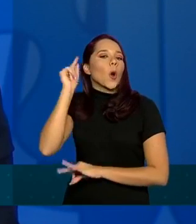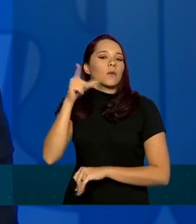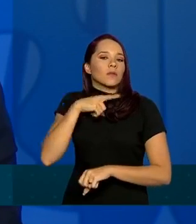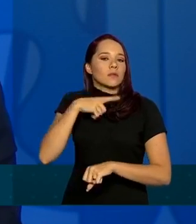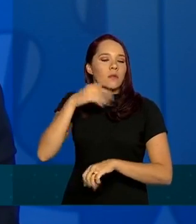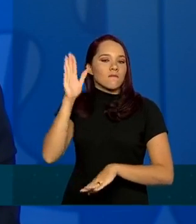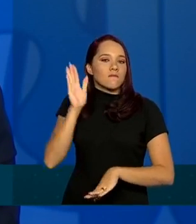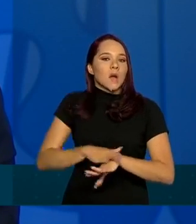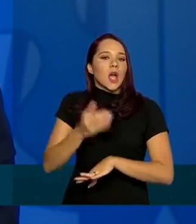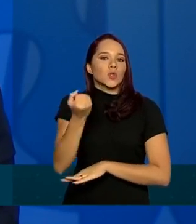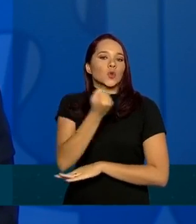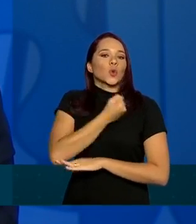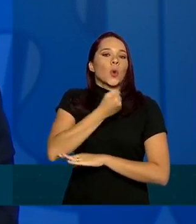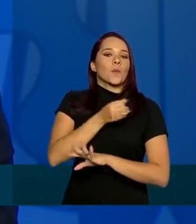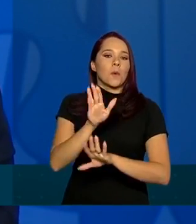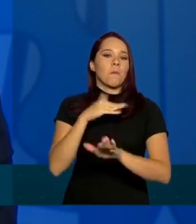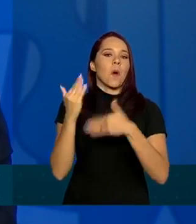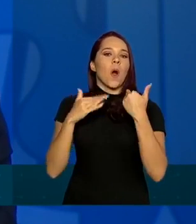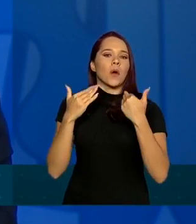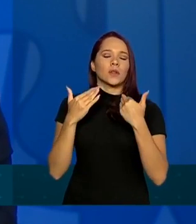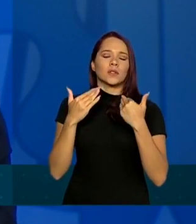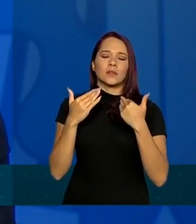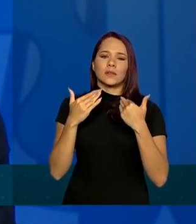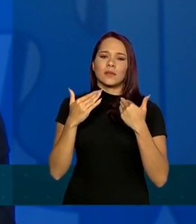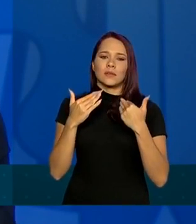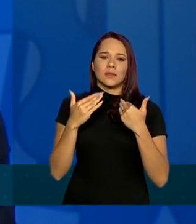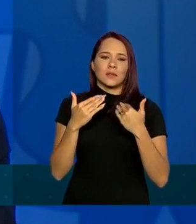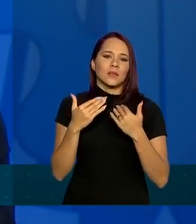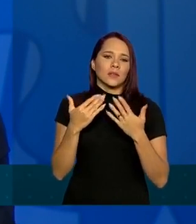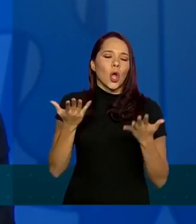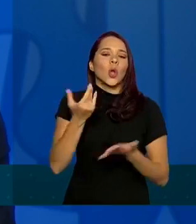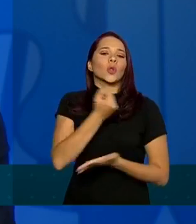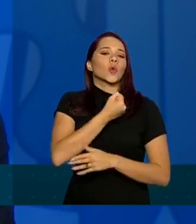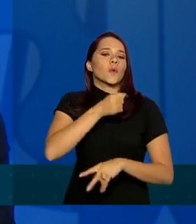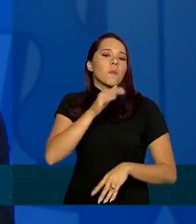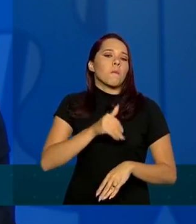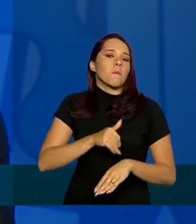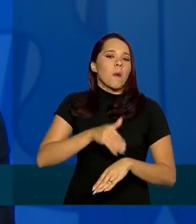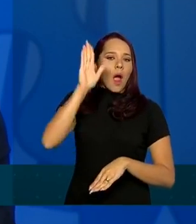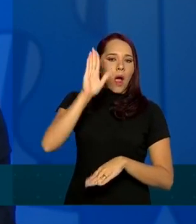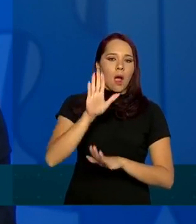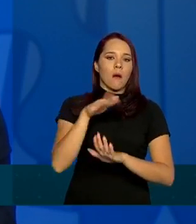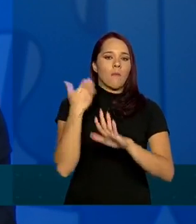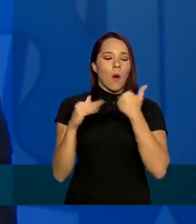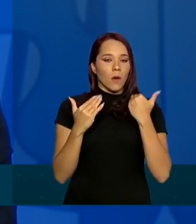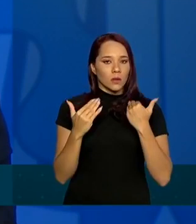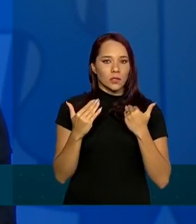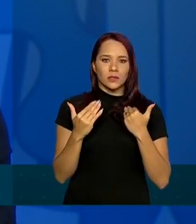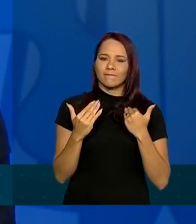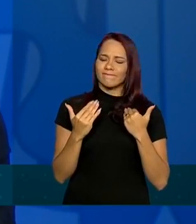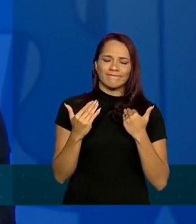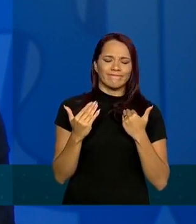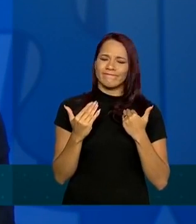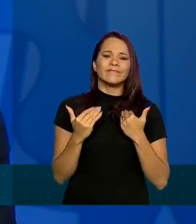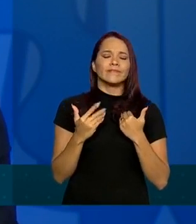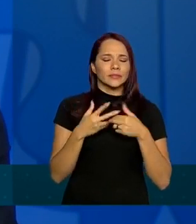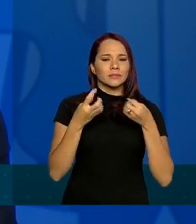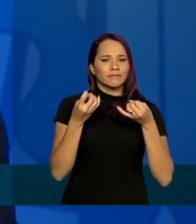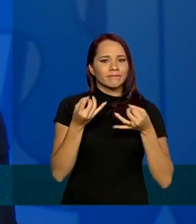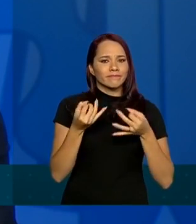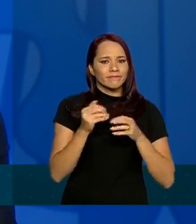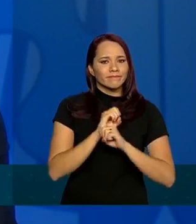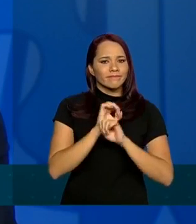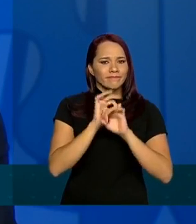o maior número o recorde de óbitos foi o maior número de registros de óbitos acho que isso para ficar bem